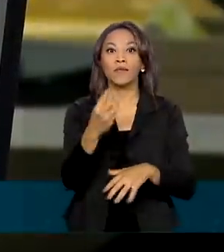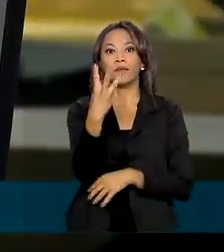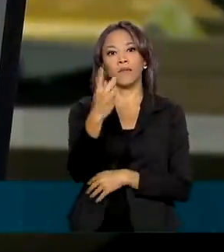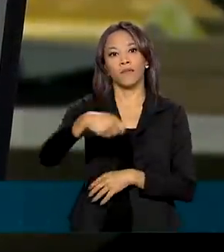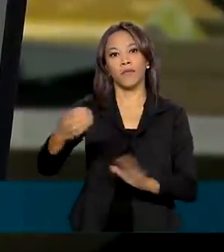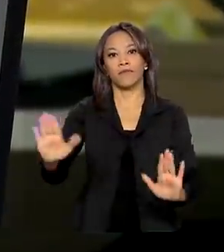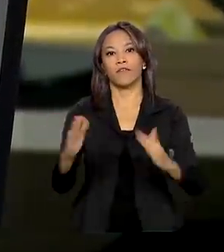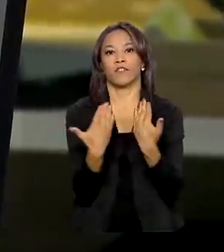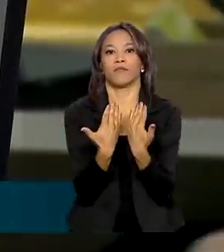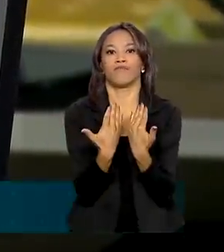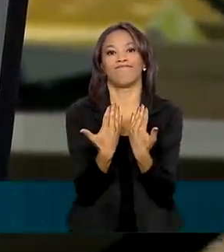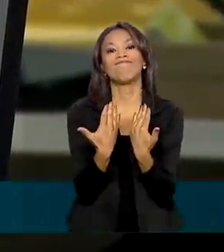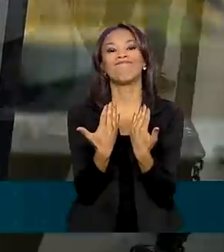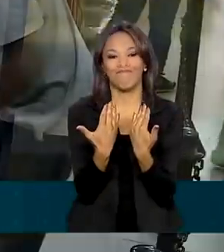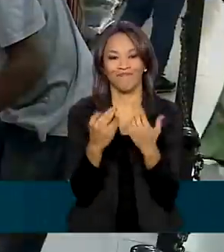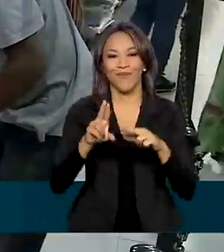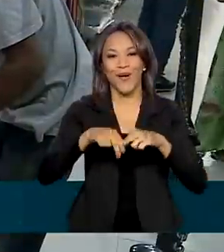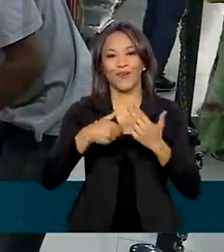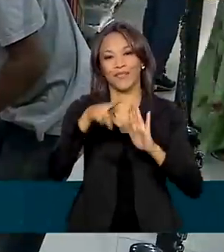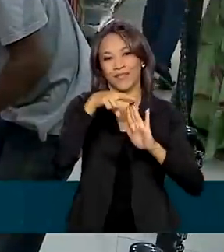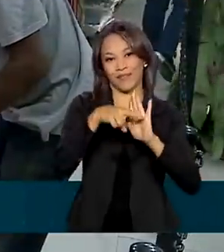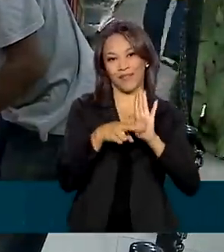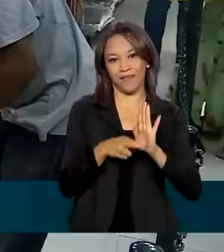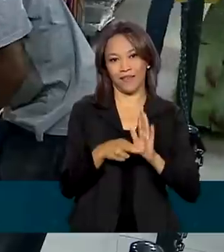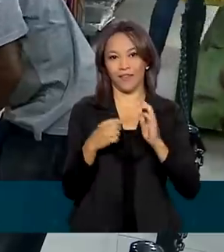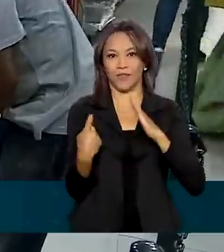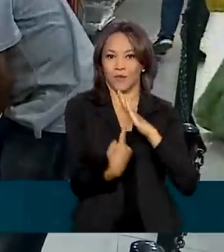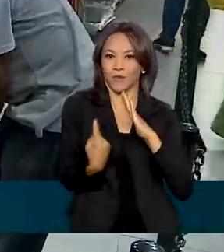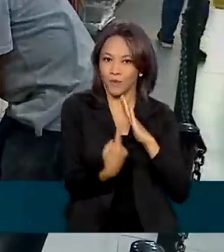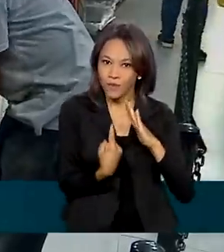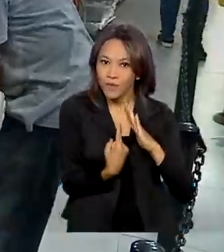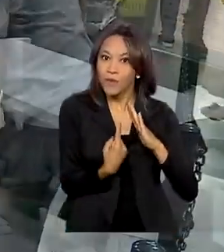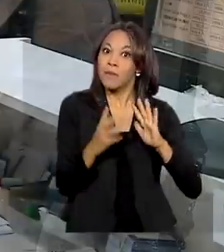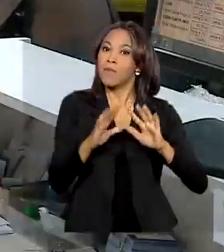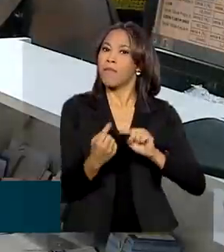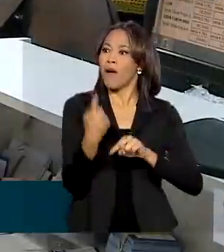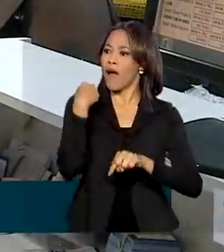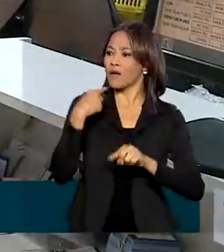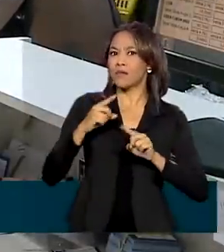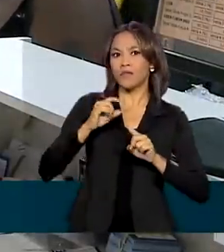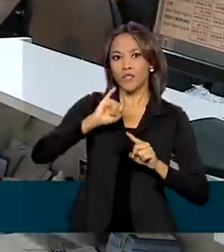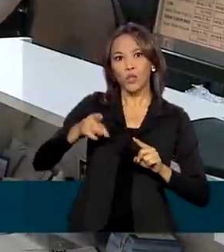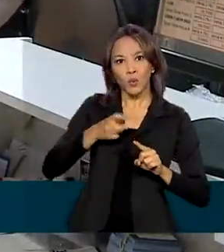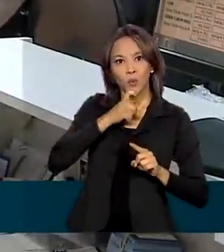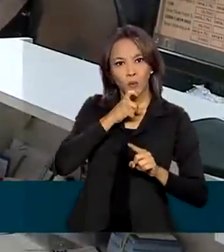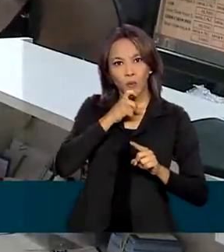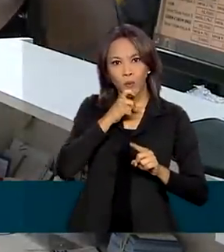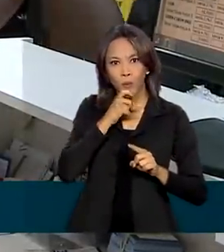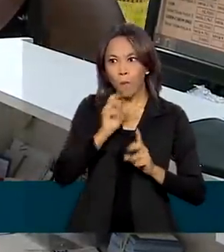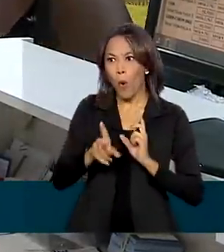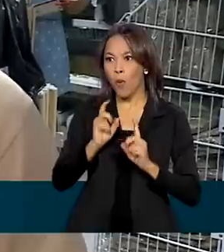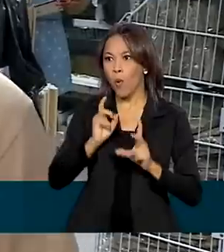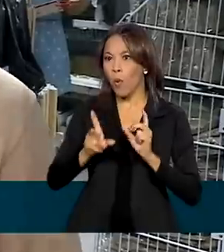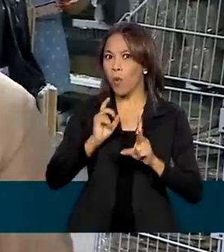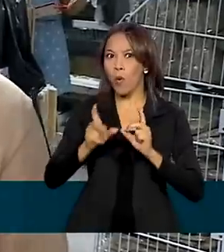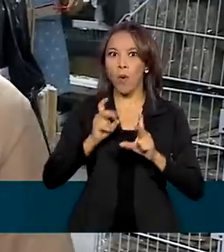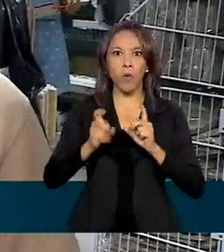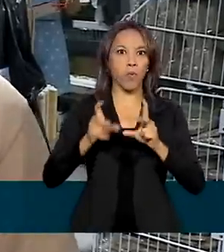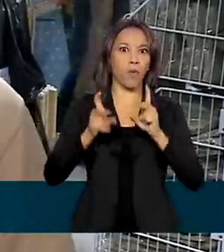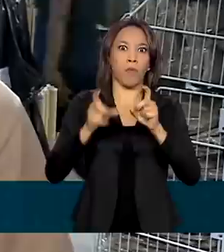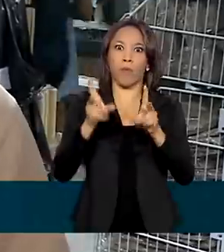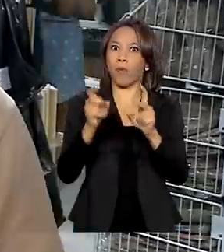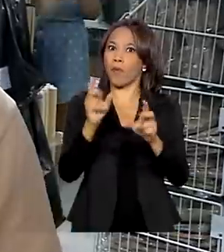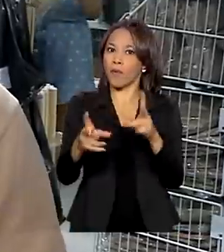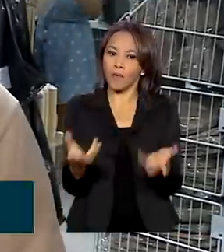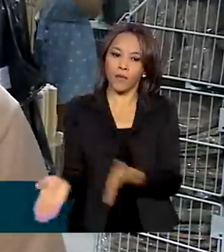meses fechado por conta das regras de isolamento social. Mas desde julho, as vendas não param de aumentar. Nesses últimos